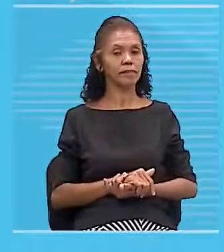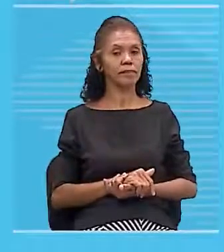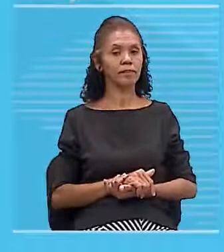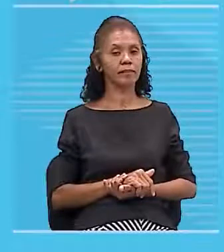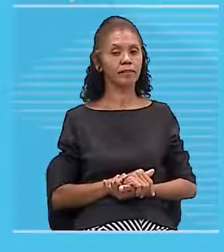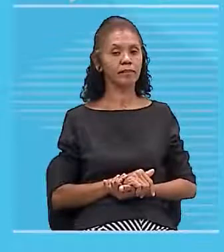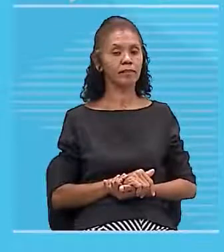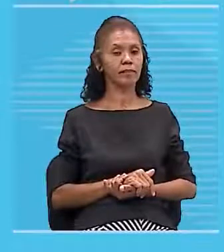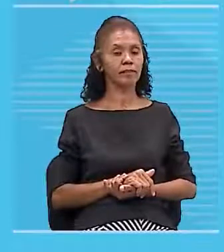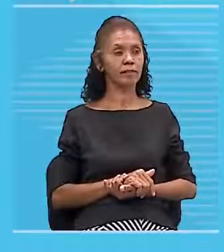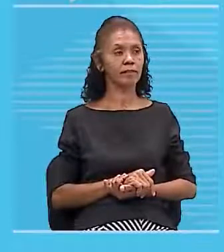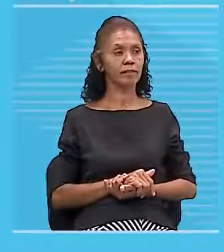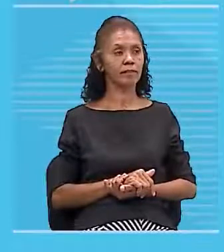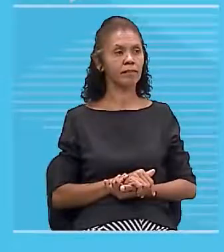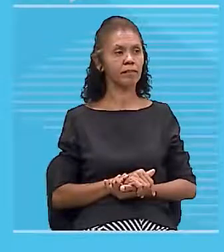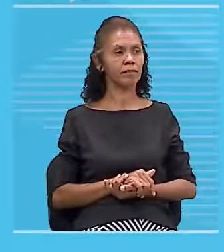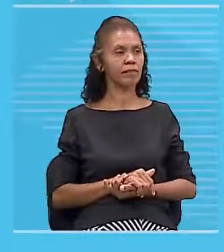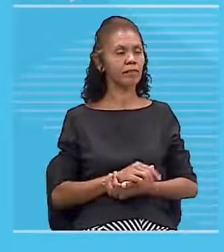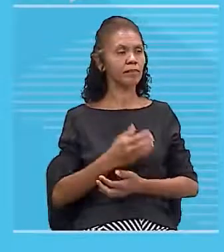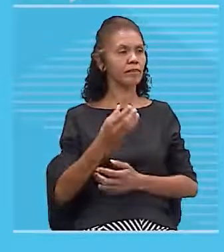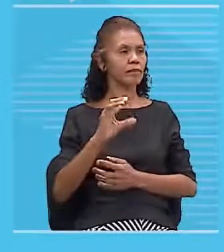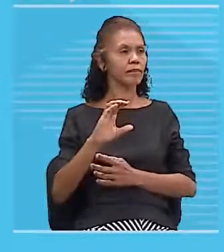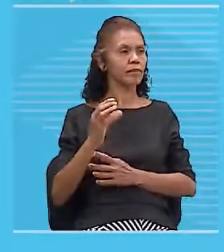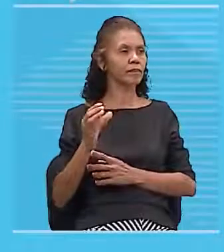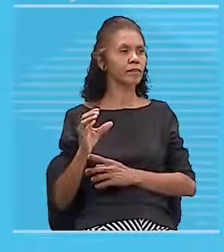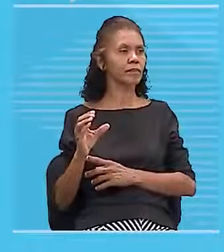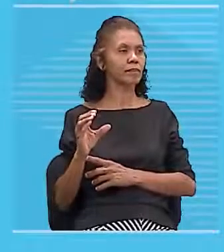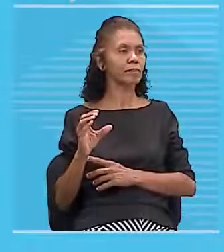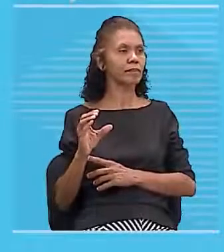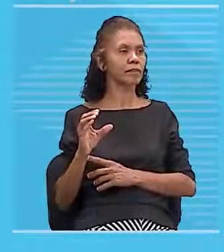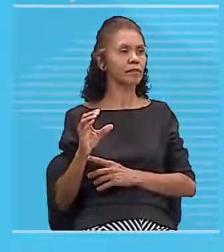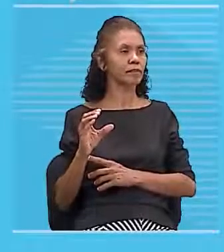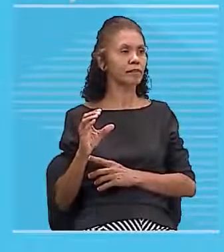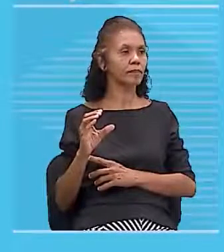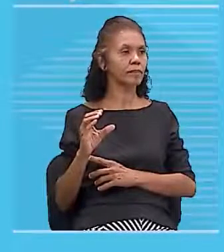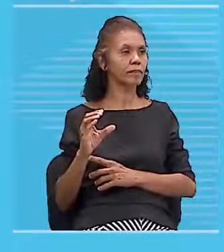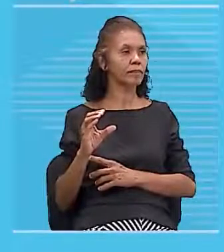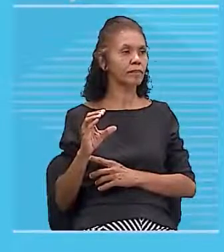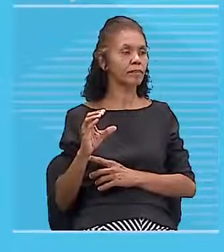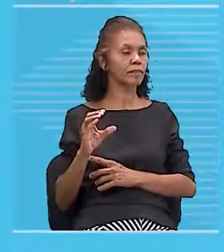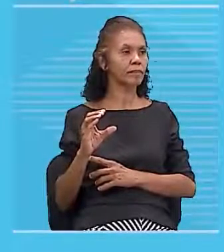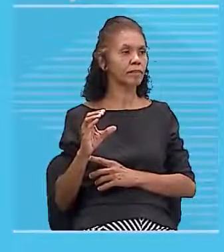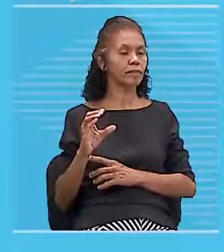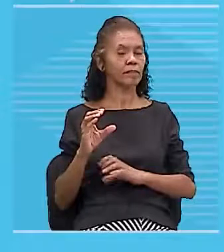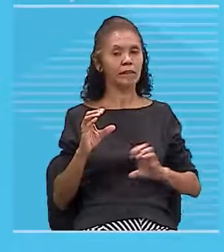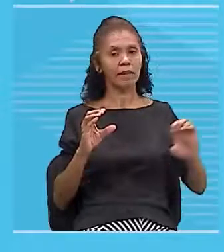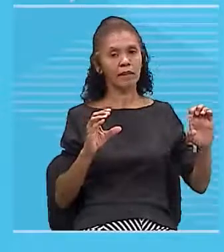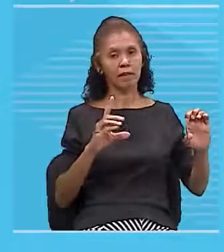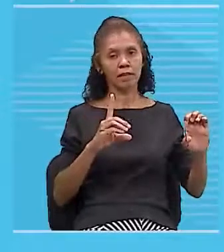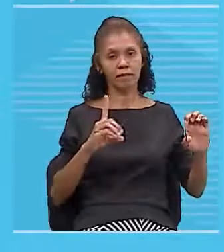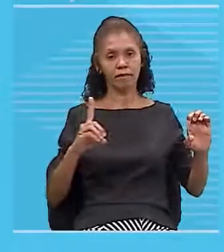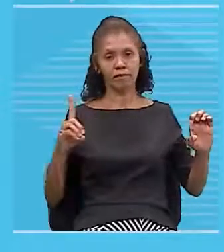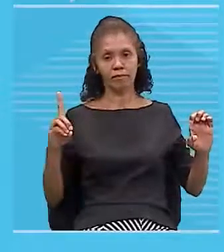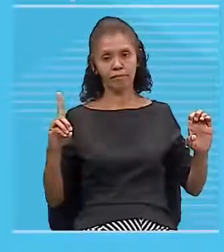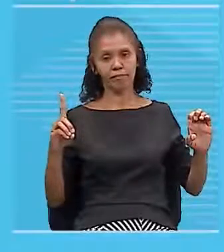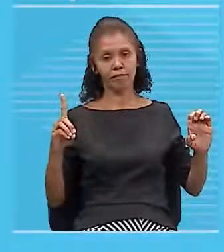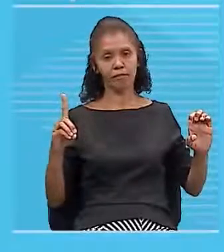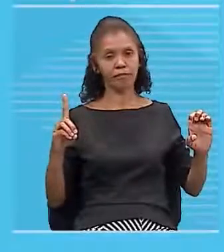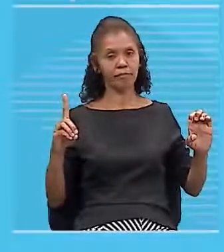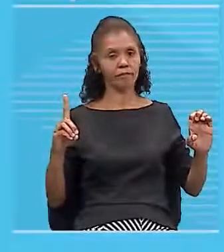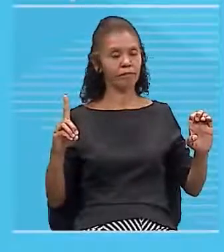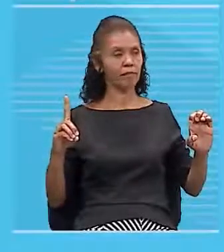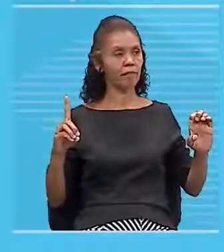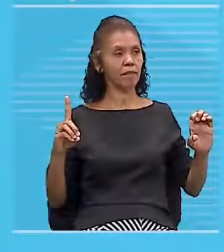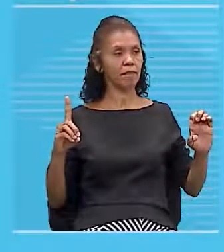corrente elétrica está apontando da esquerda para a direita, então ela está vindo